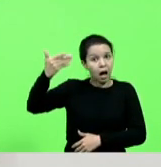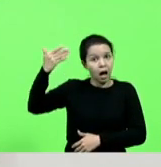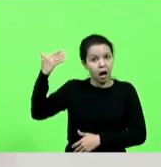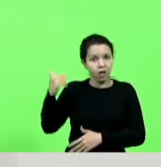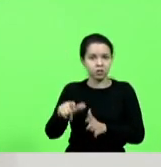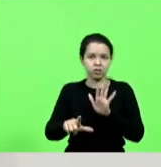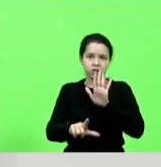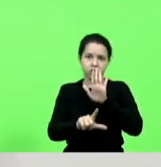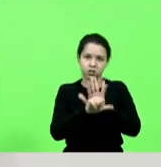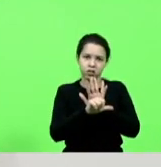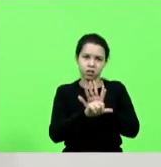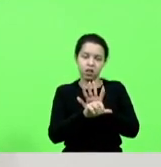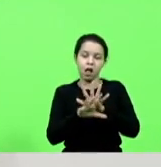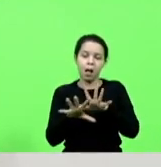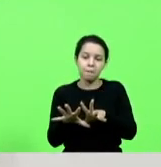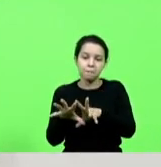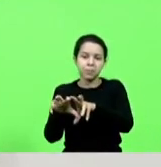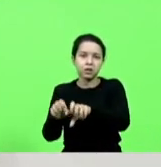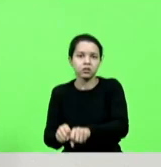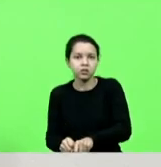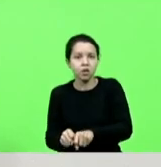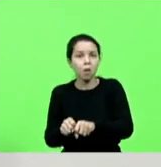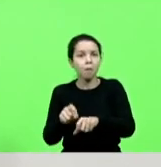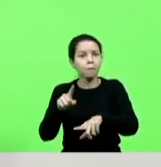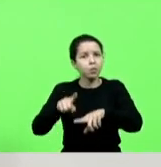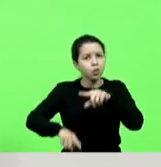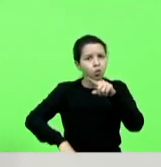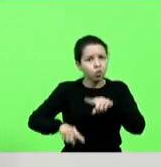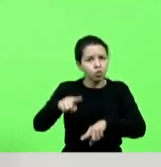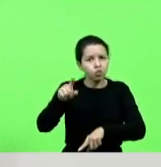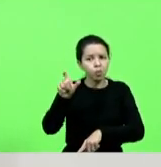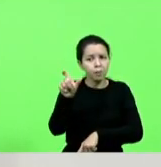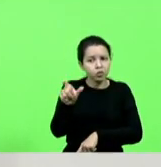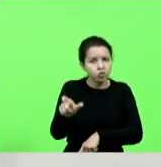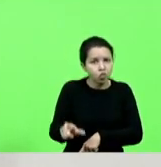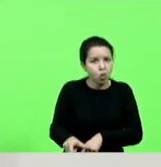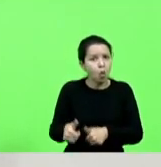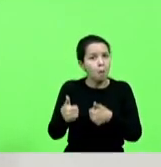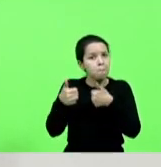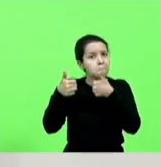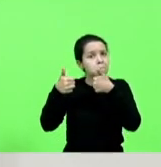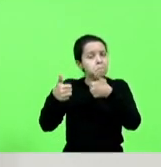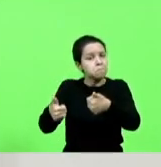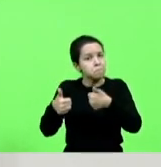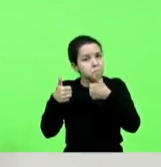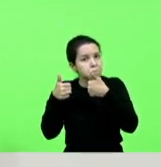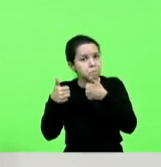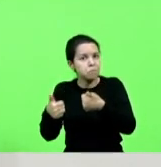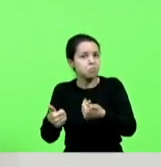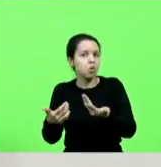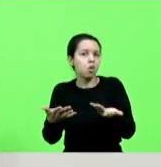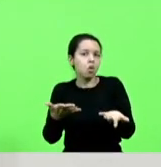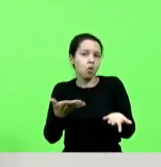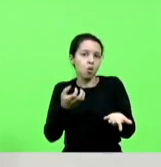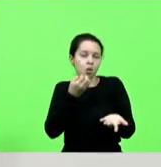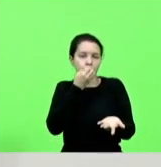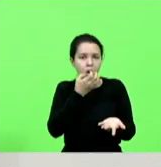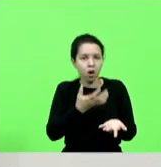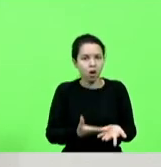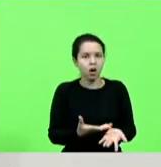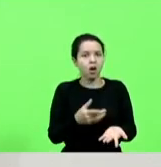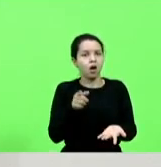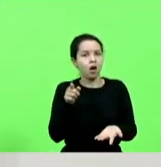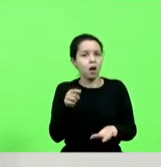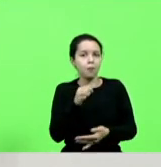apreensão dos produtos de gente de bem de gente de bem que tem nos